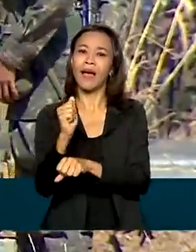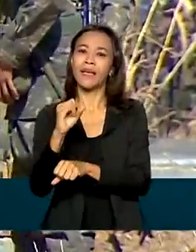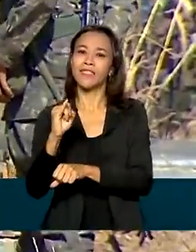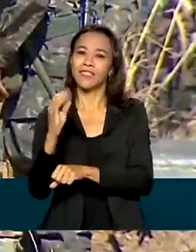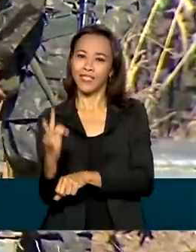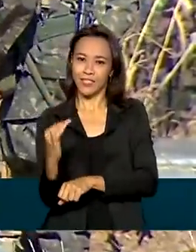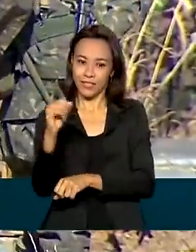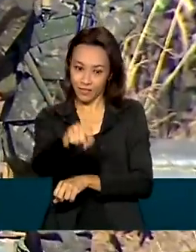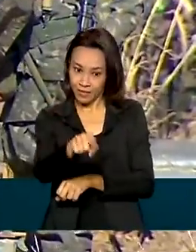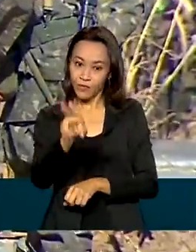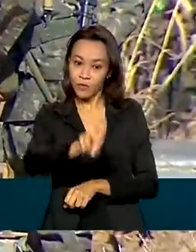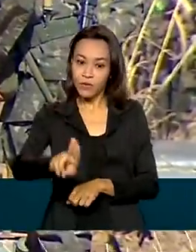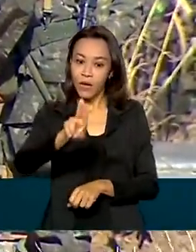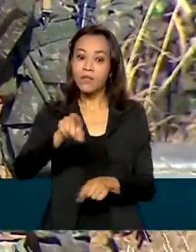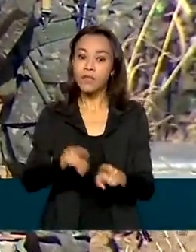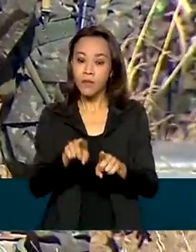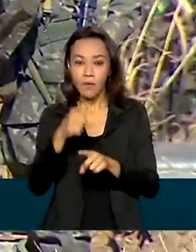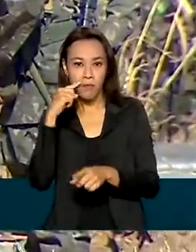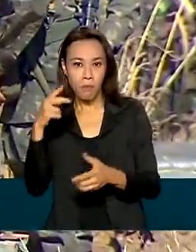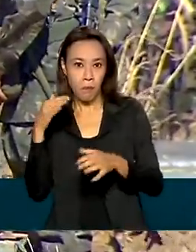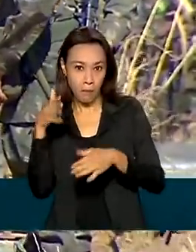de uma etapa da operação.